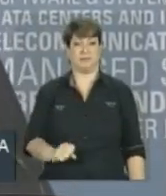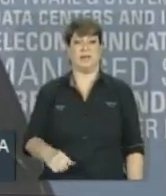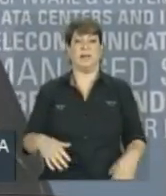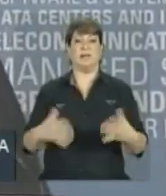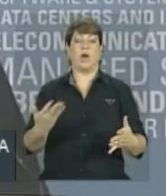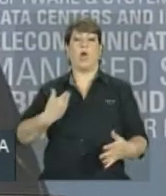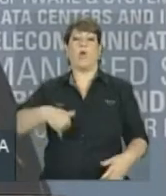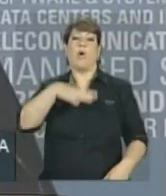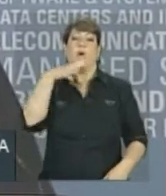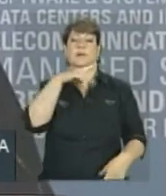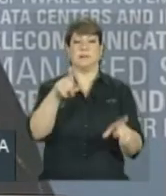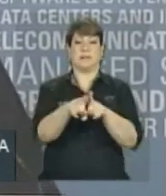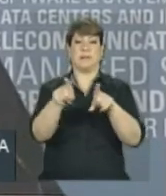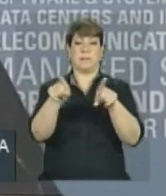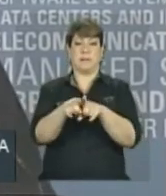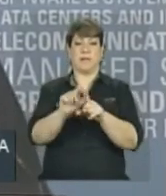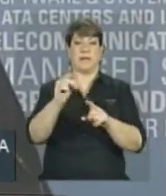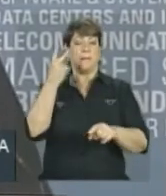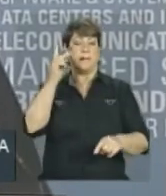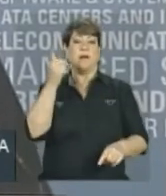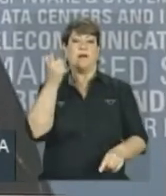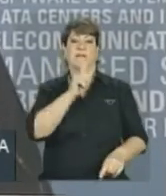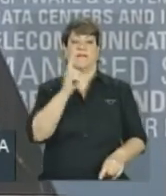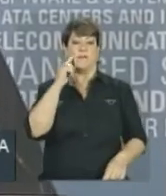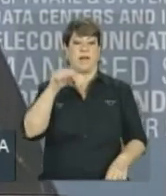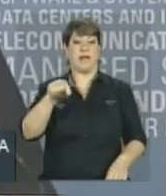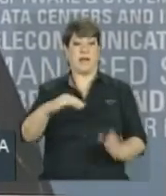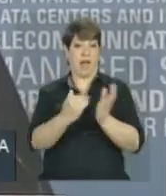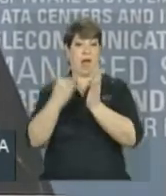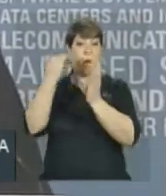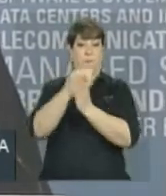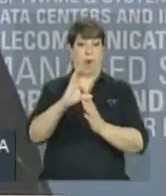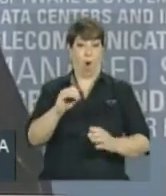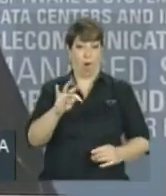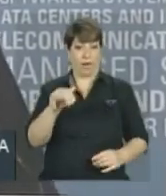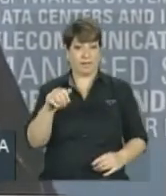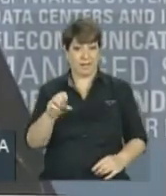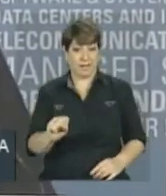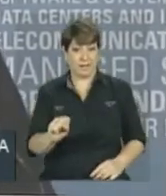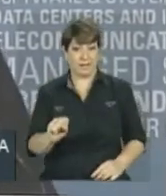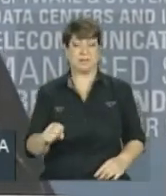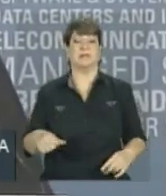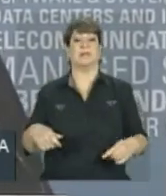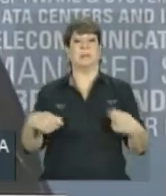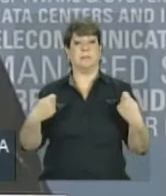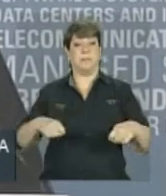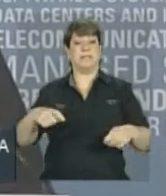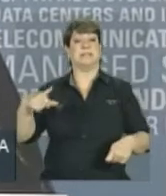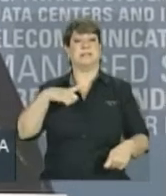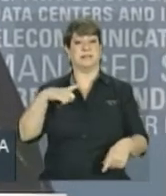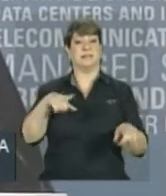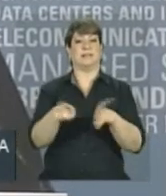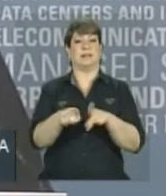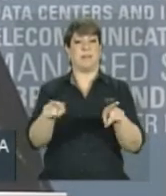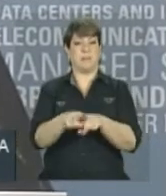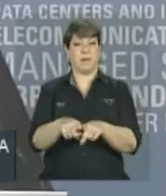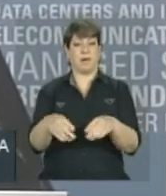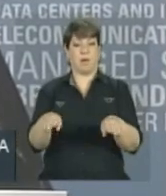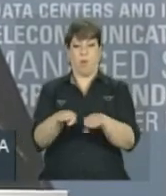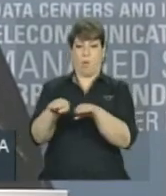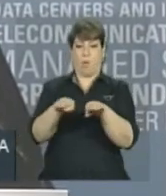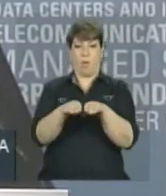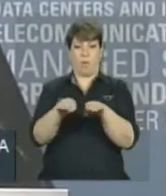Consideramos também que, para haver esse aumento de cotas, tem de haver uma proporcional alteração na